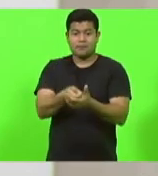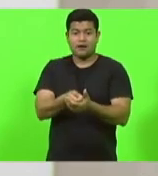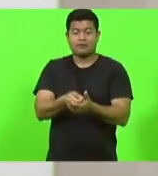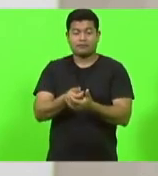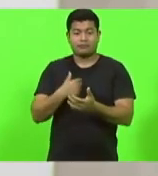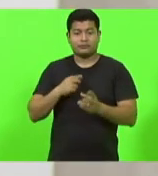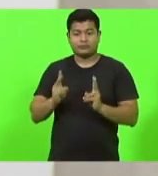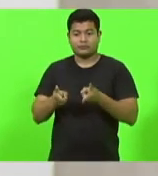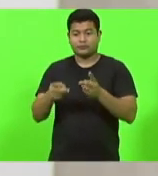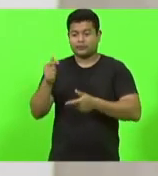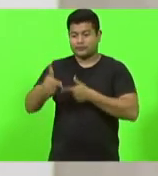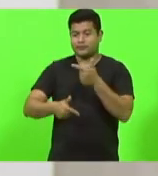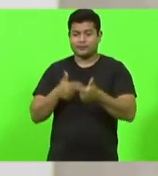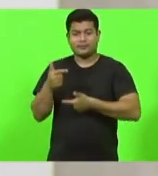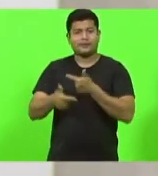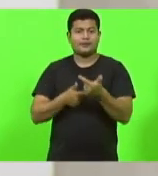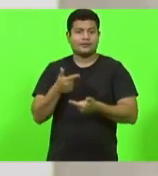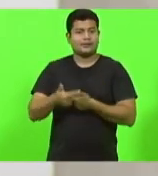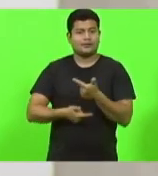para trabalhar.